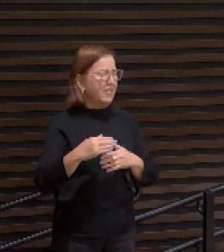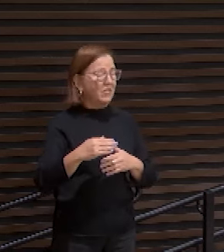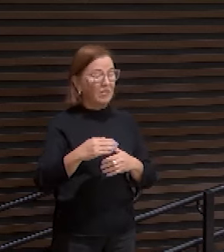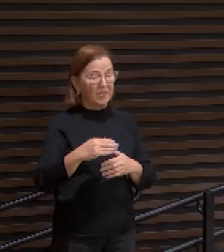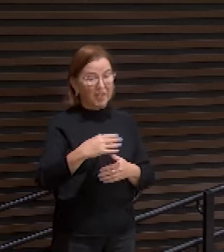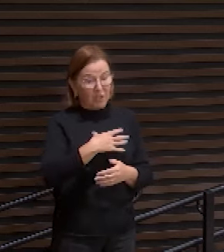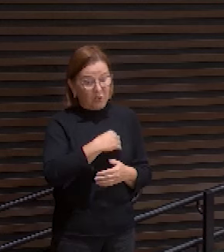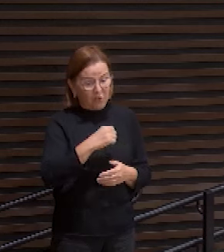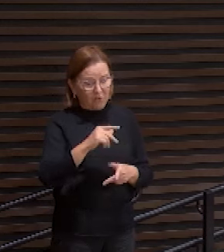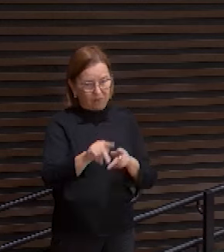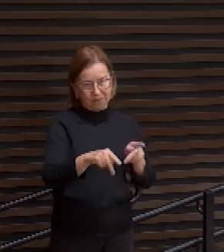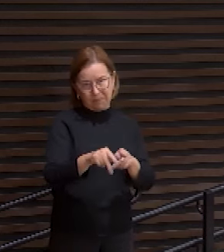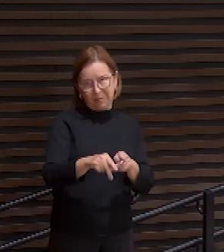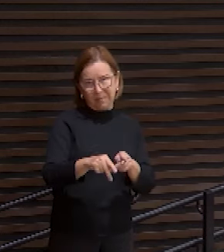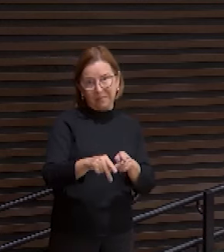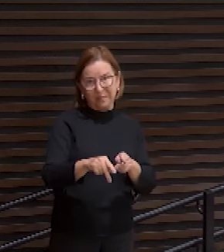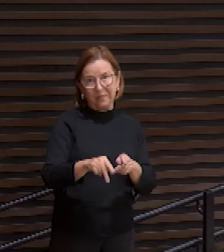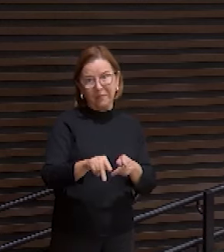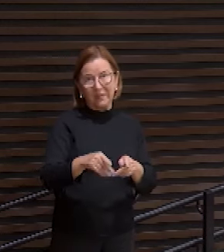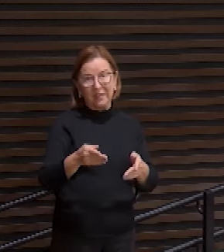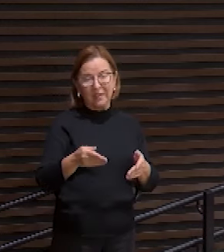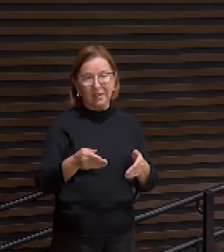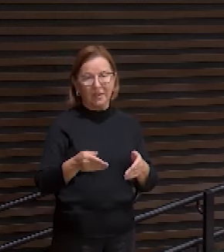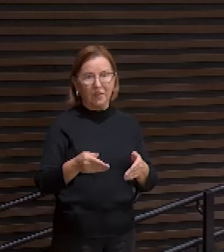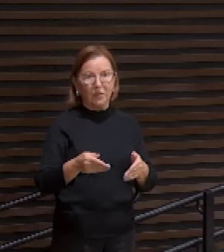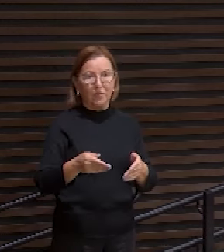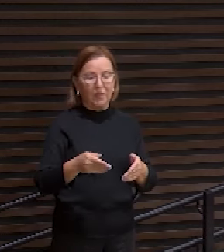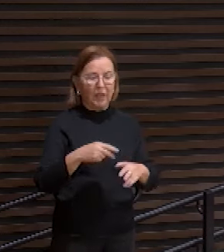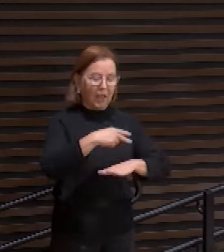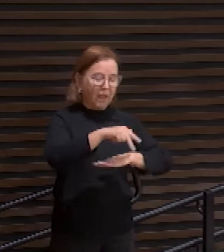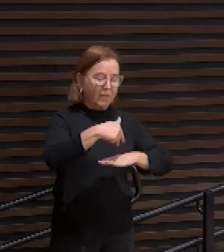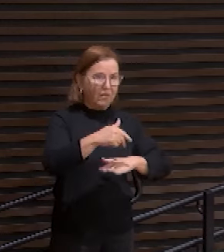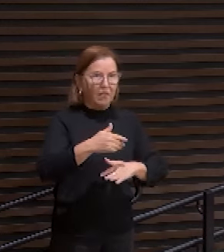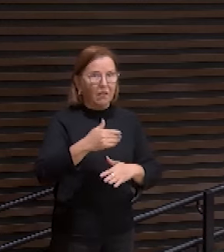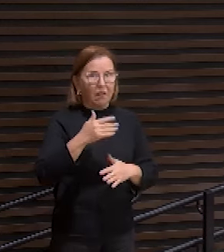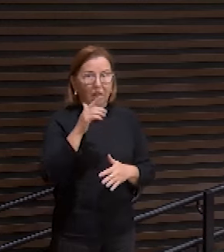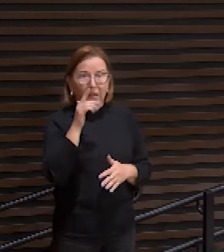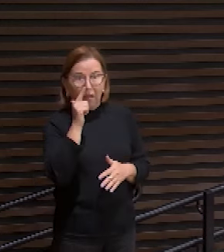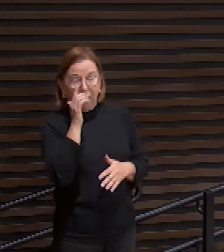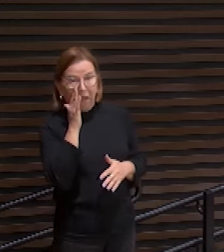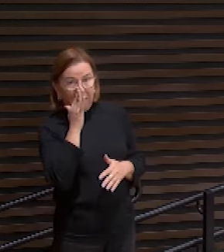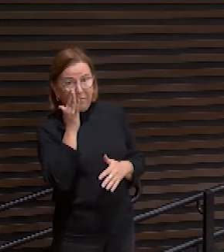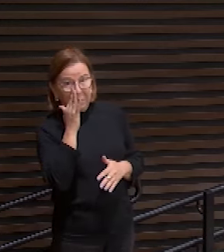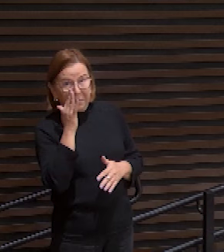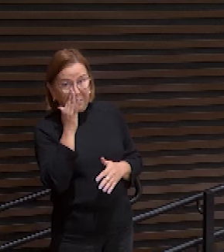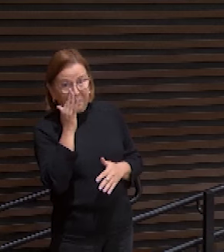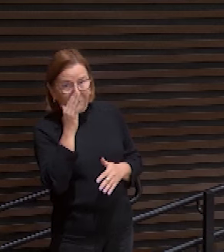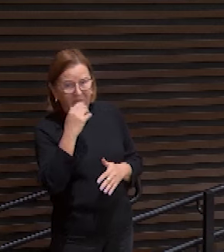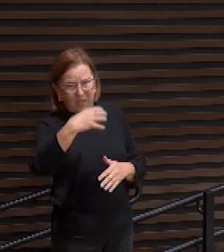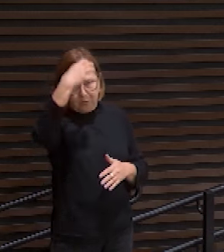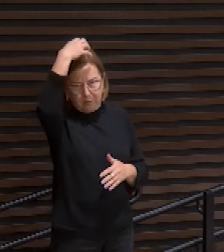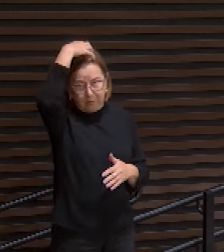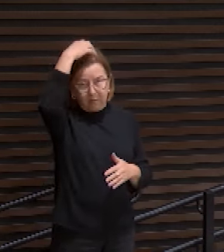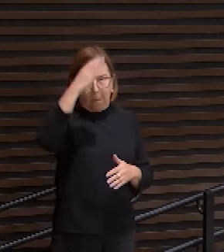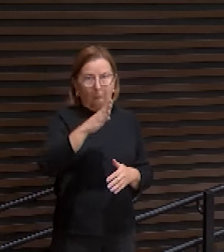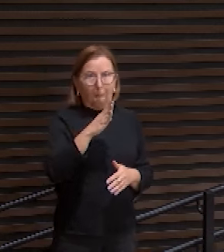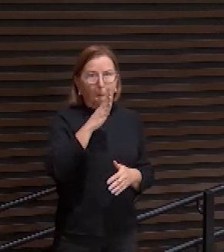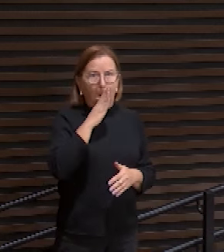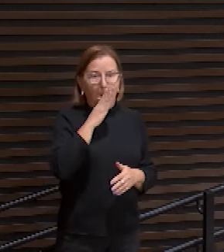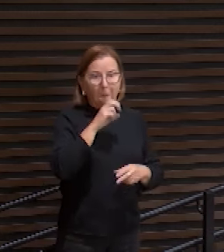Assim, causará admiração às nações e os reis fecharão a sua boca por causa dele.